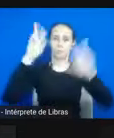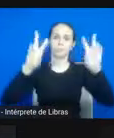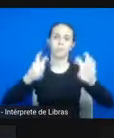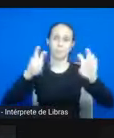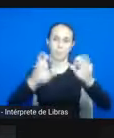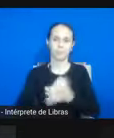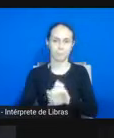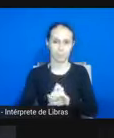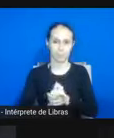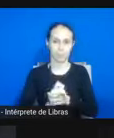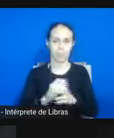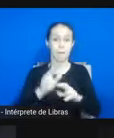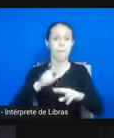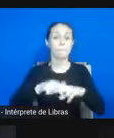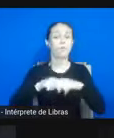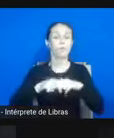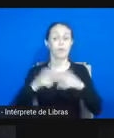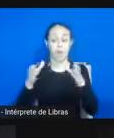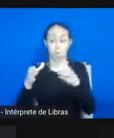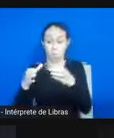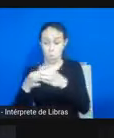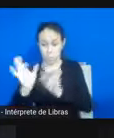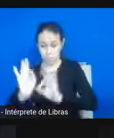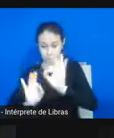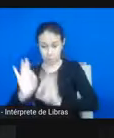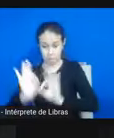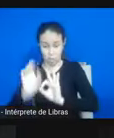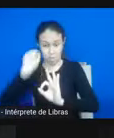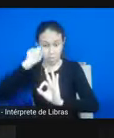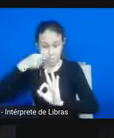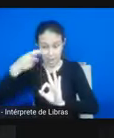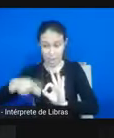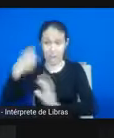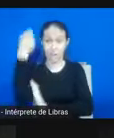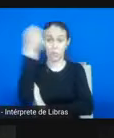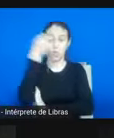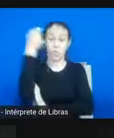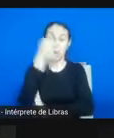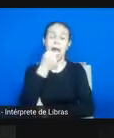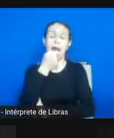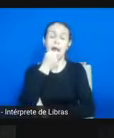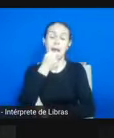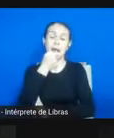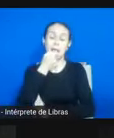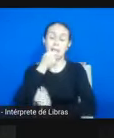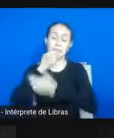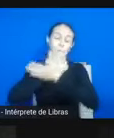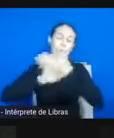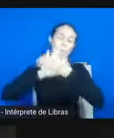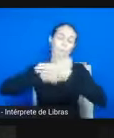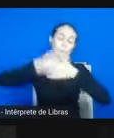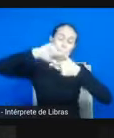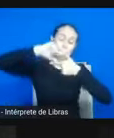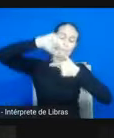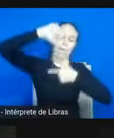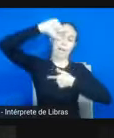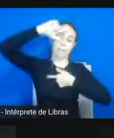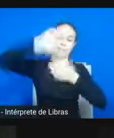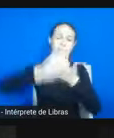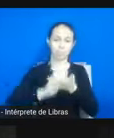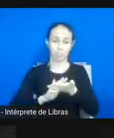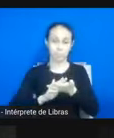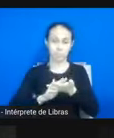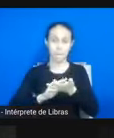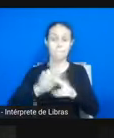organizações negras e aqui no Rio Grande do Sul, a invisibilidade que é imposta à população negra, principalmente